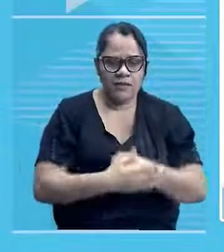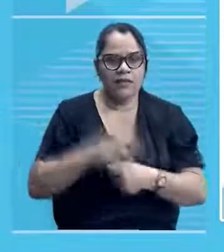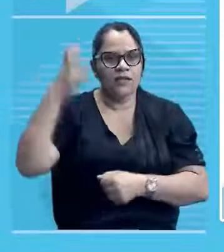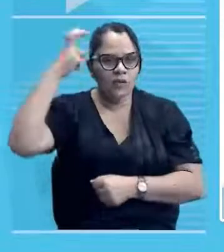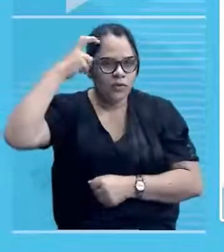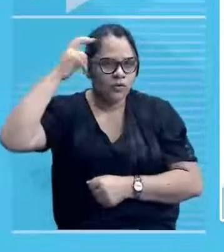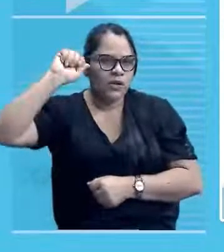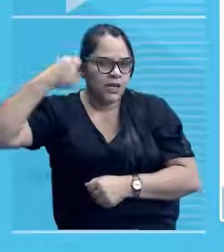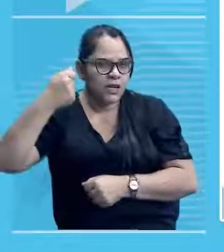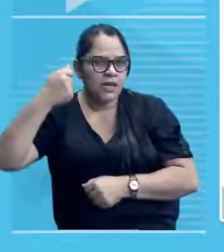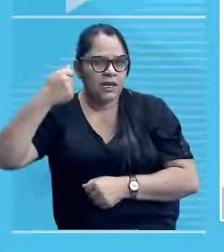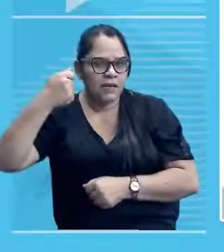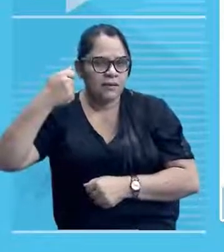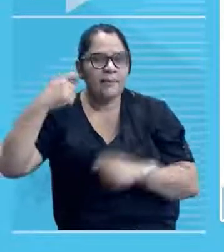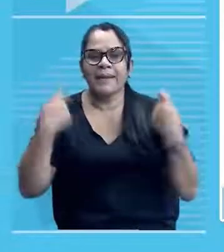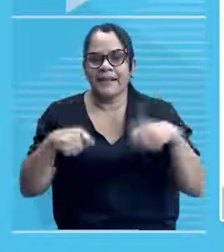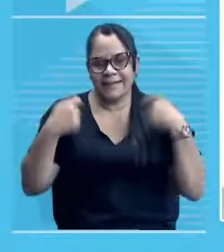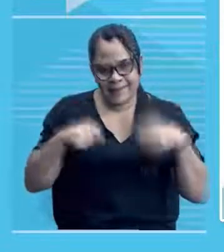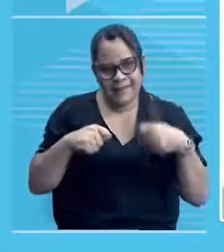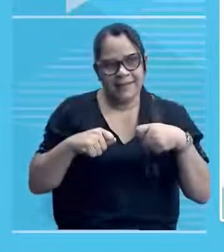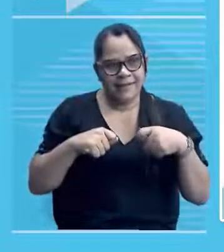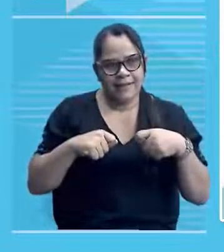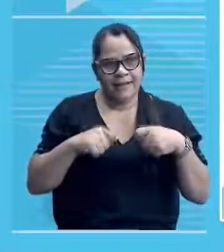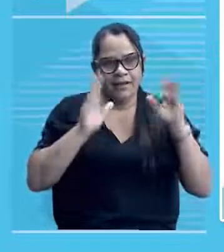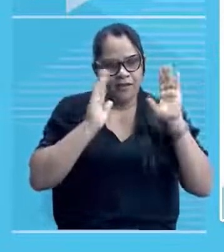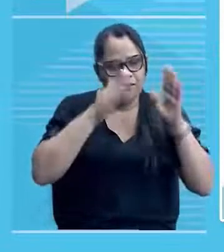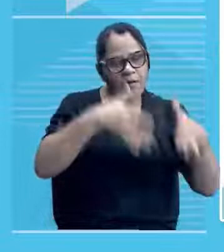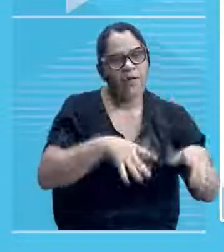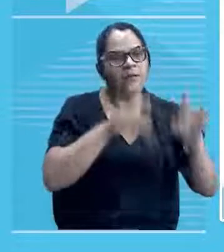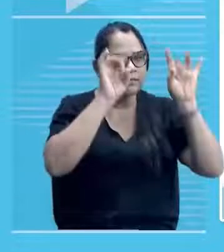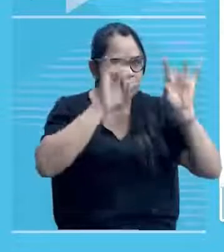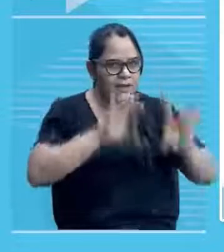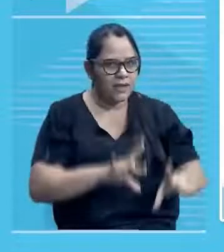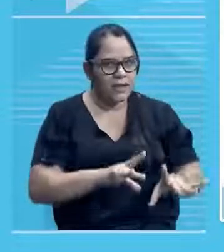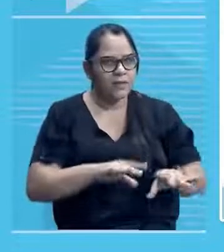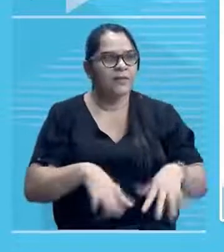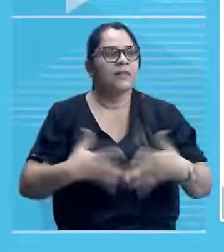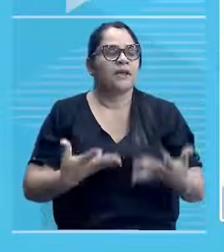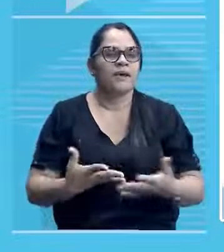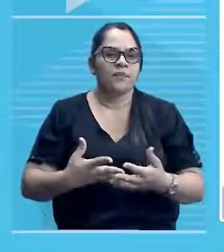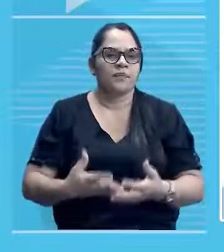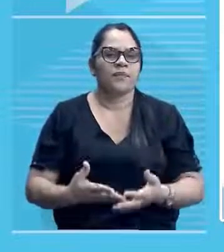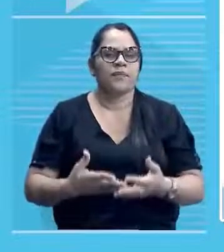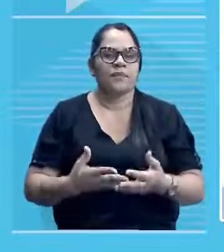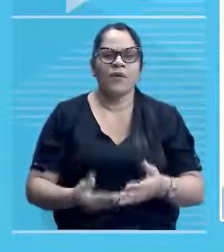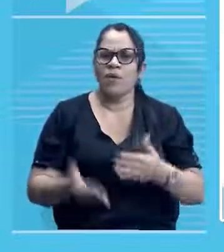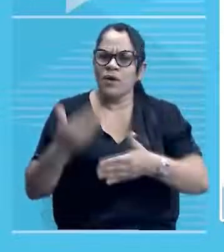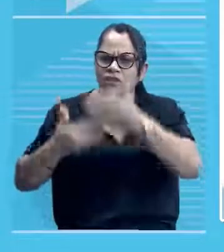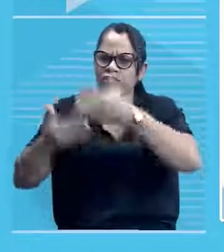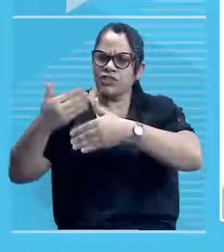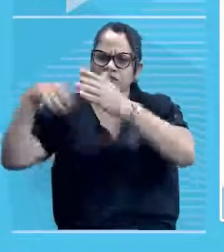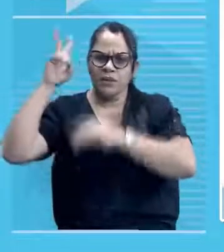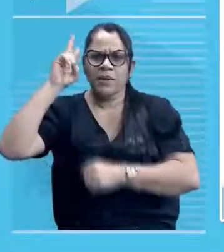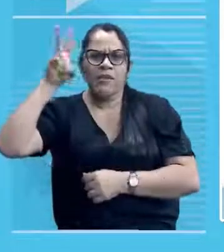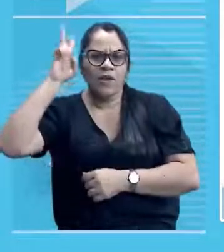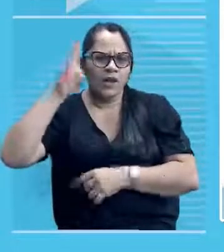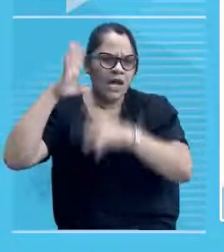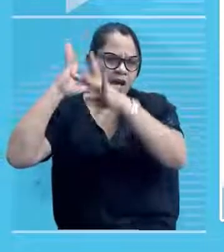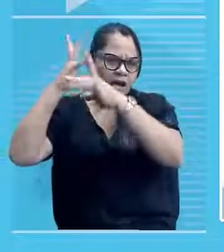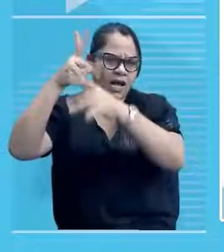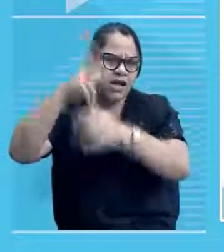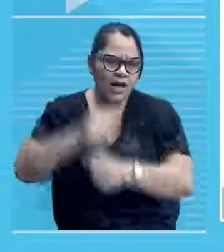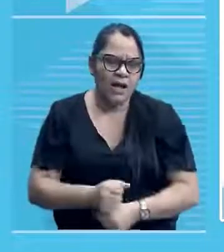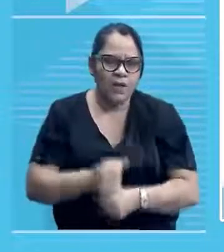especial, né? Ou seja, o antigo Memorial Zumbi dos Palmares, né? Que passou a se chamar